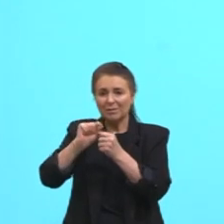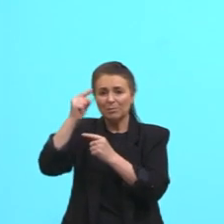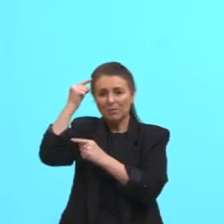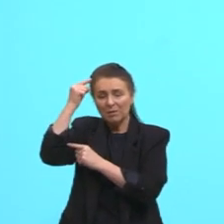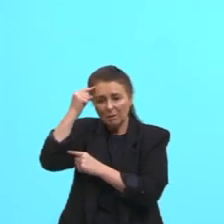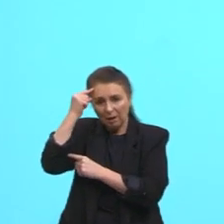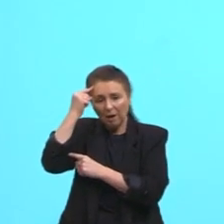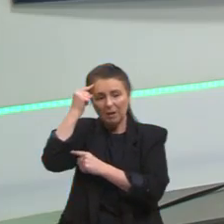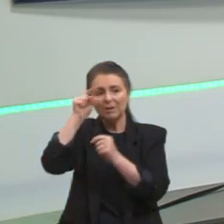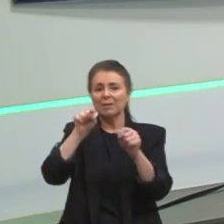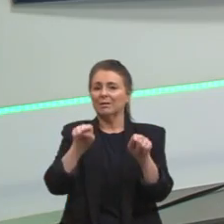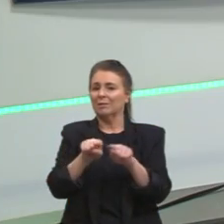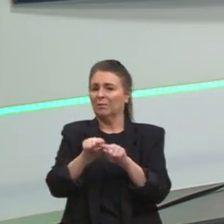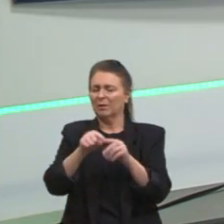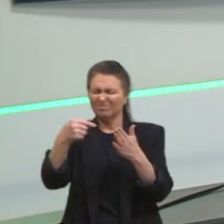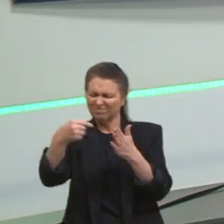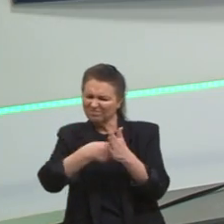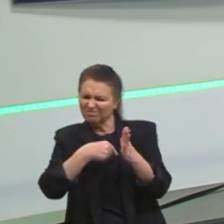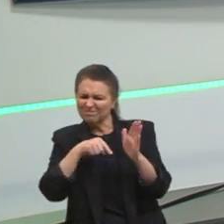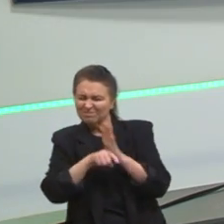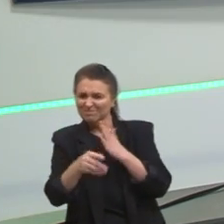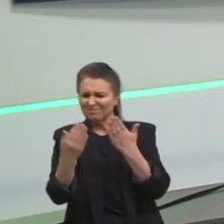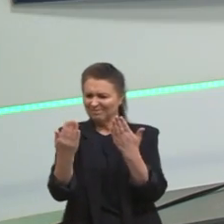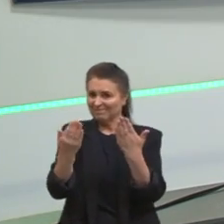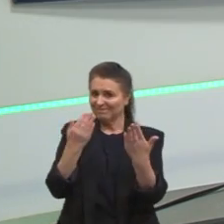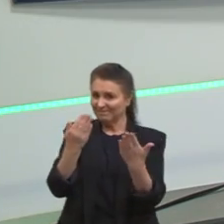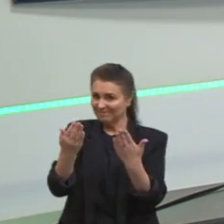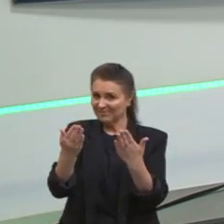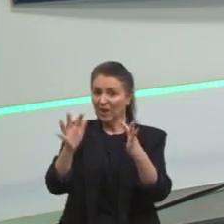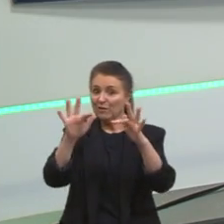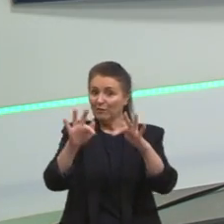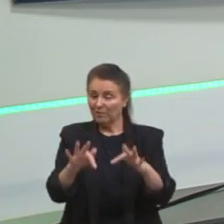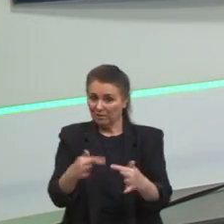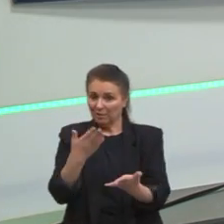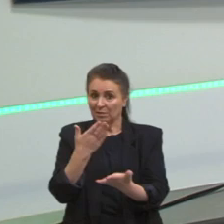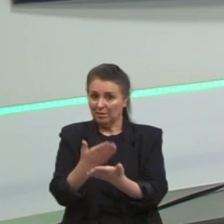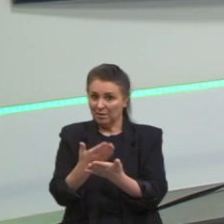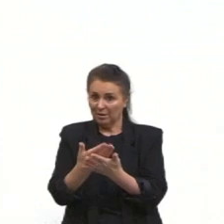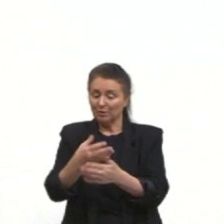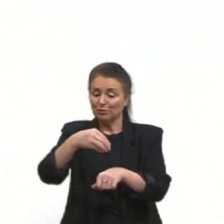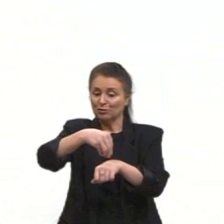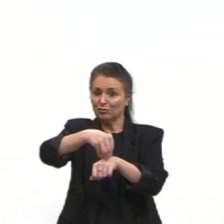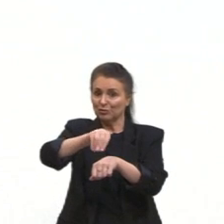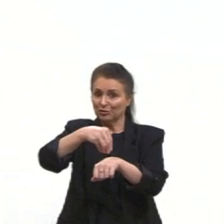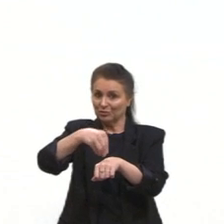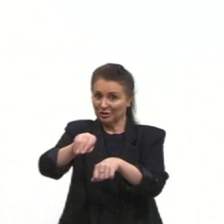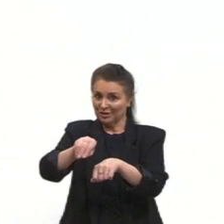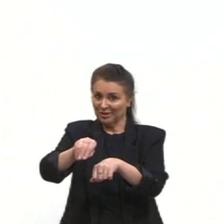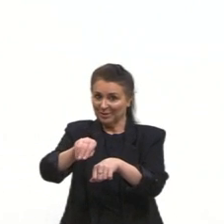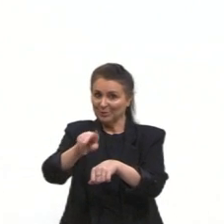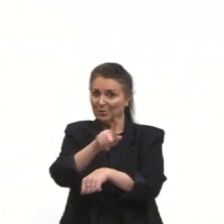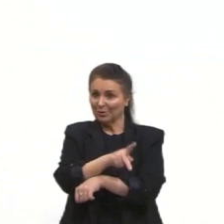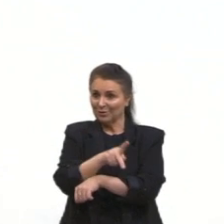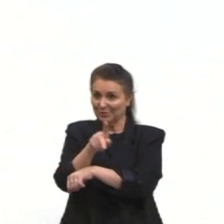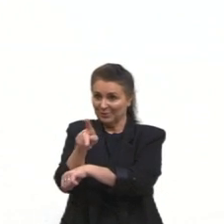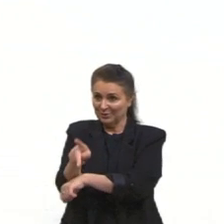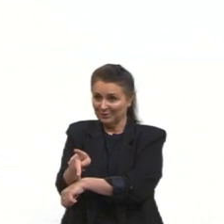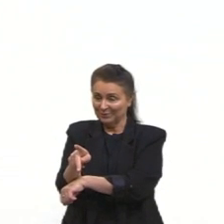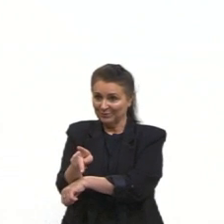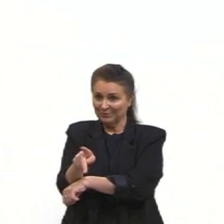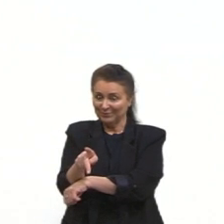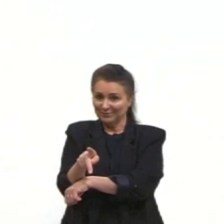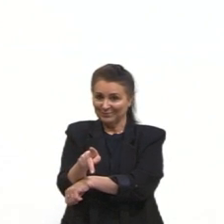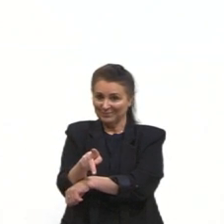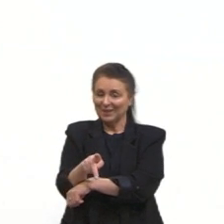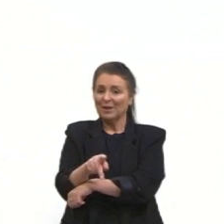questionar. Bom, pessoal, para encerrar no Te Liga na Dica, eu deixo aqui com vocês o